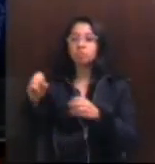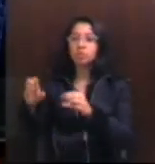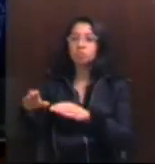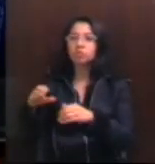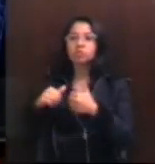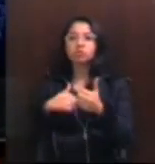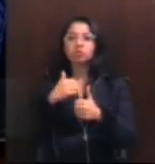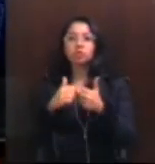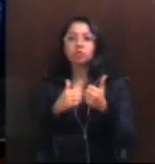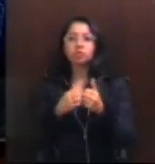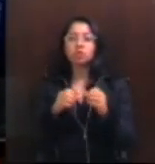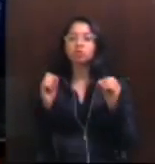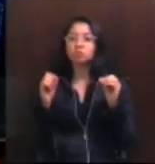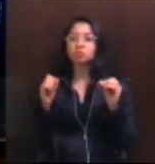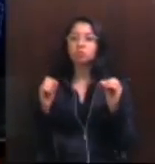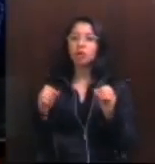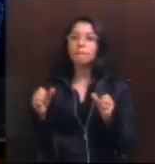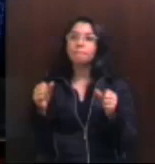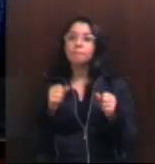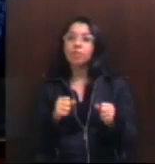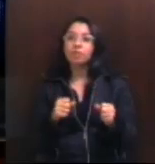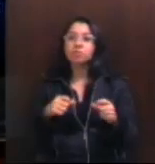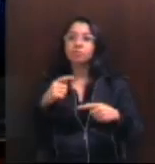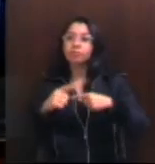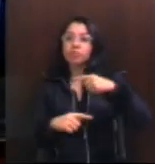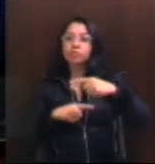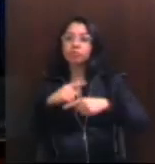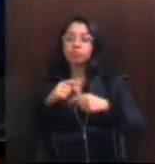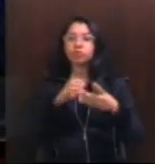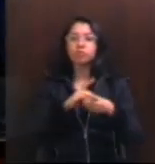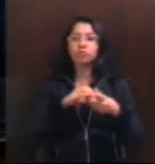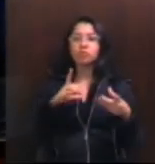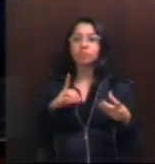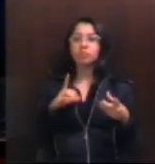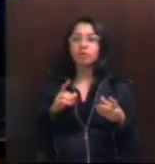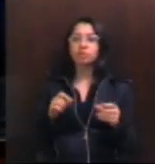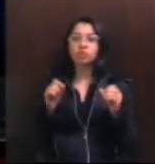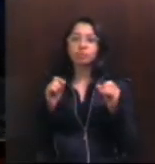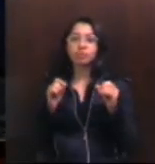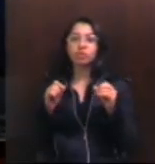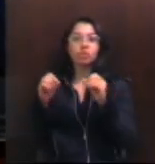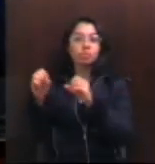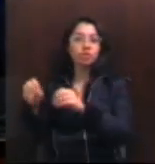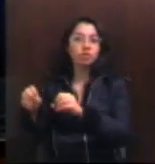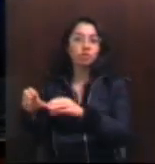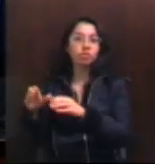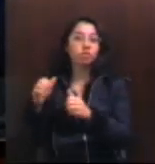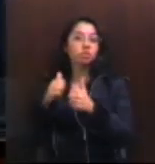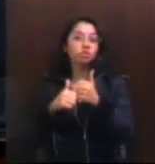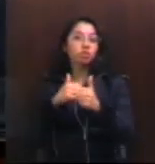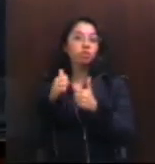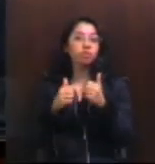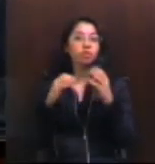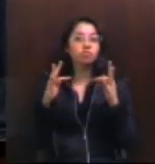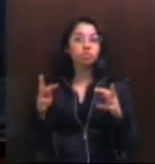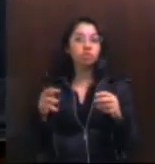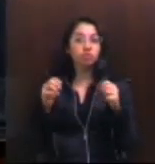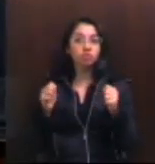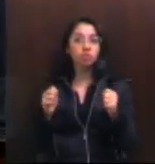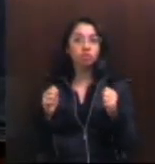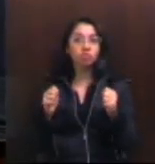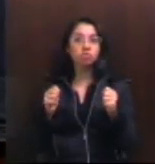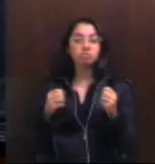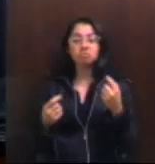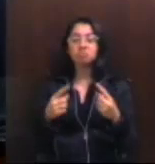o que pode ser mais transformador e democrático do que uma educação de qualidade ofertada a todos e a todas?